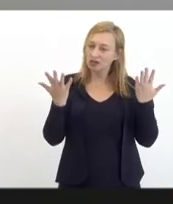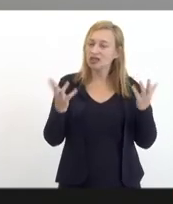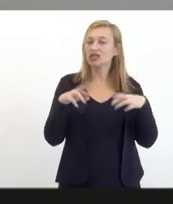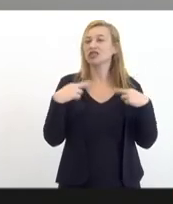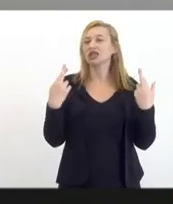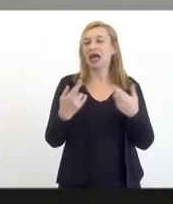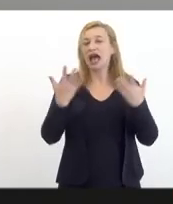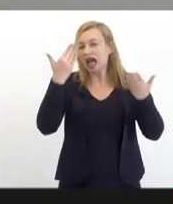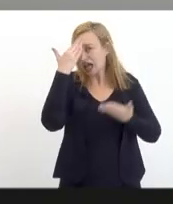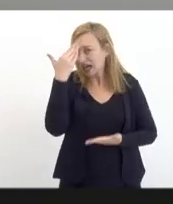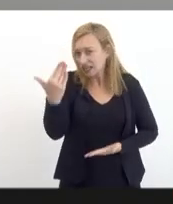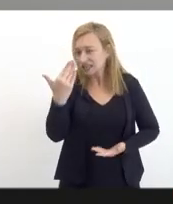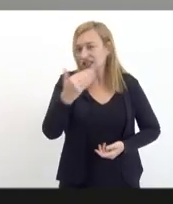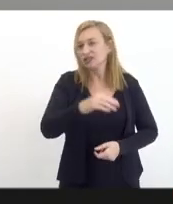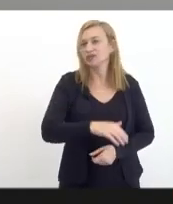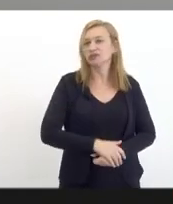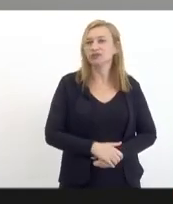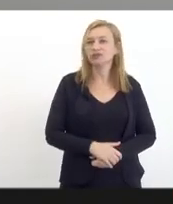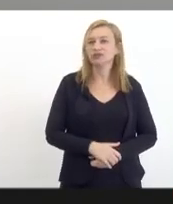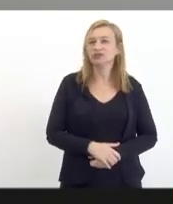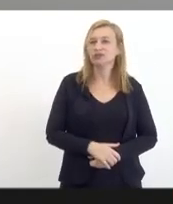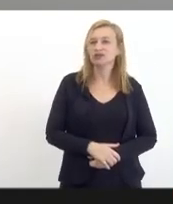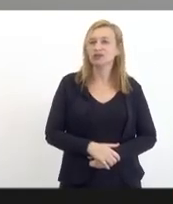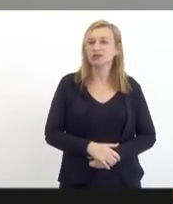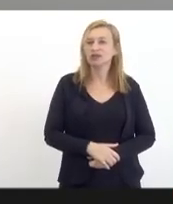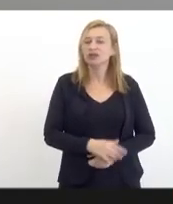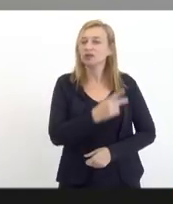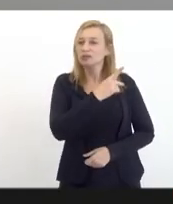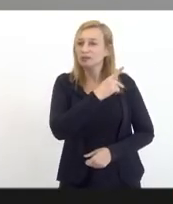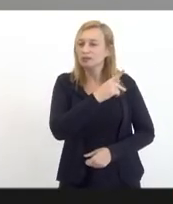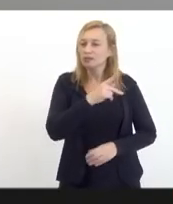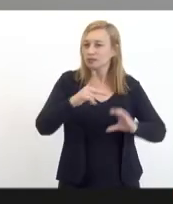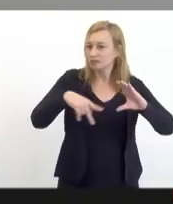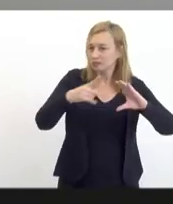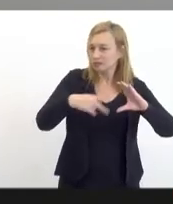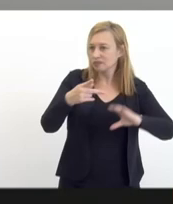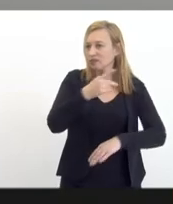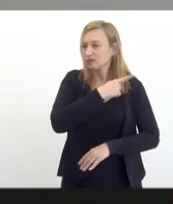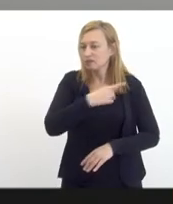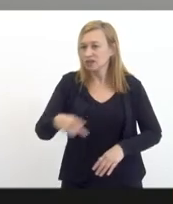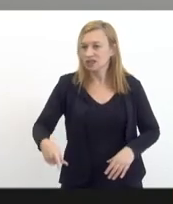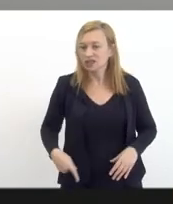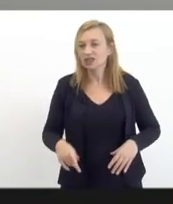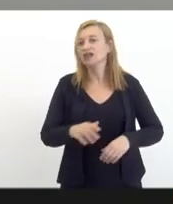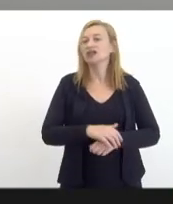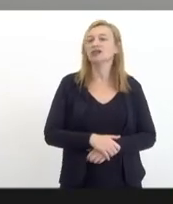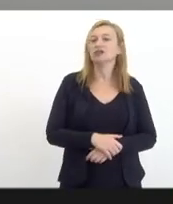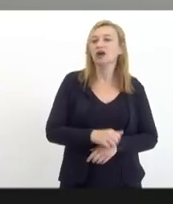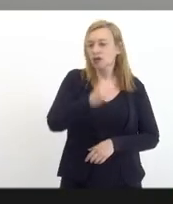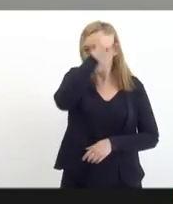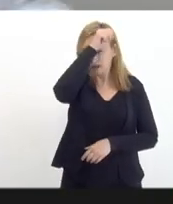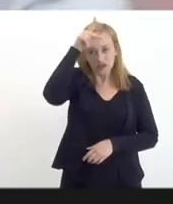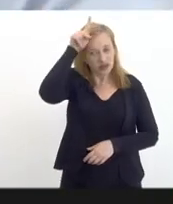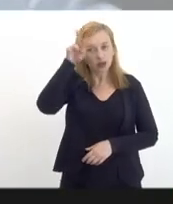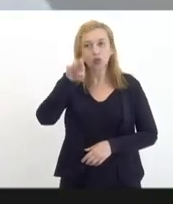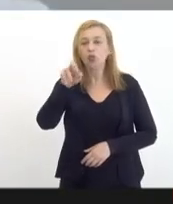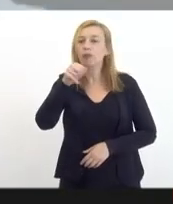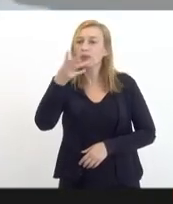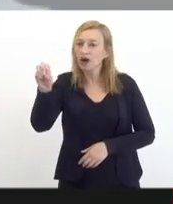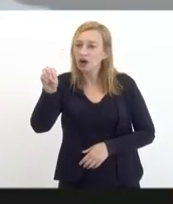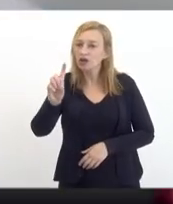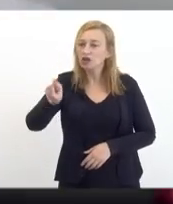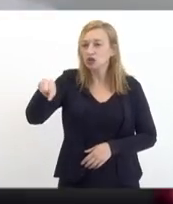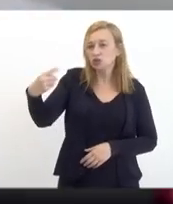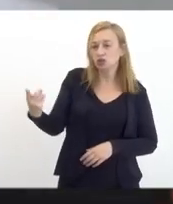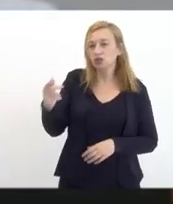aos anfitriões o presidente da Câmara do Ministério do Itaguaí o Gil Torres ao prefeito Rubão enfim os